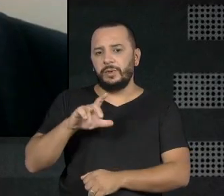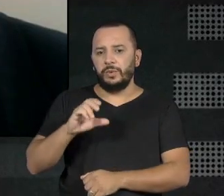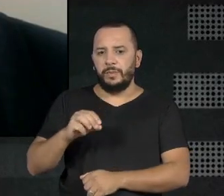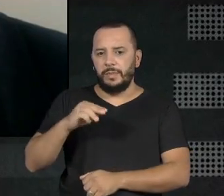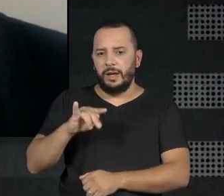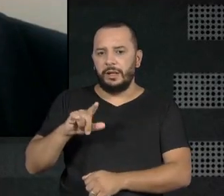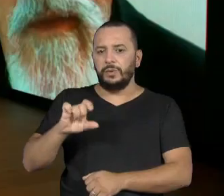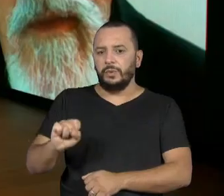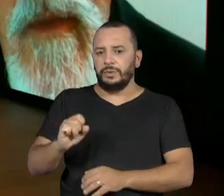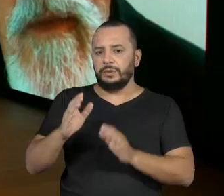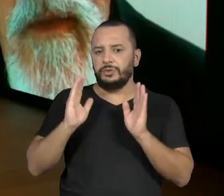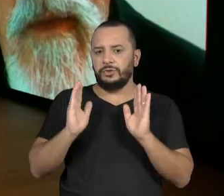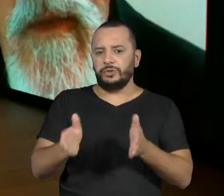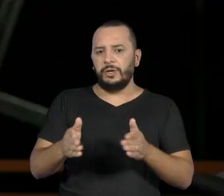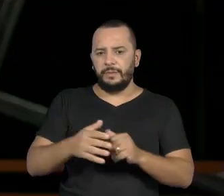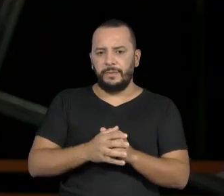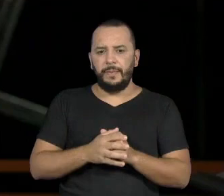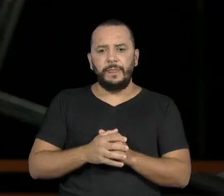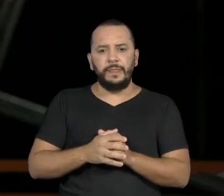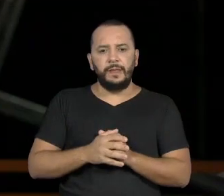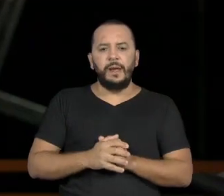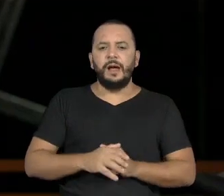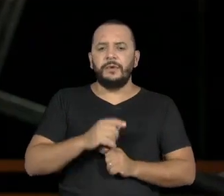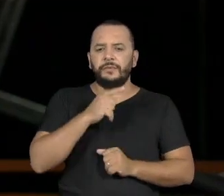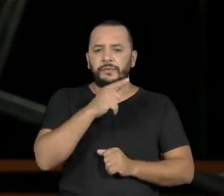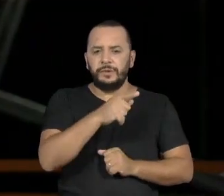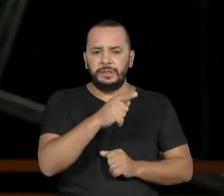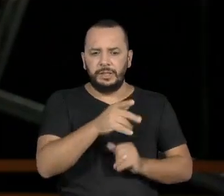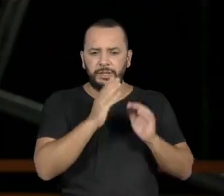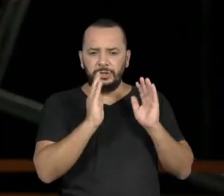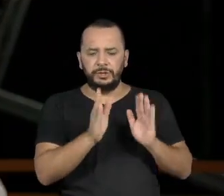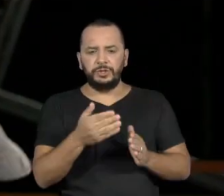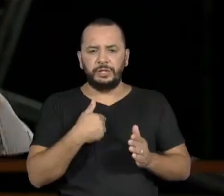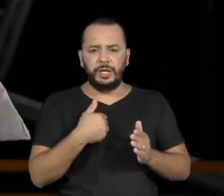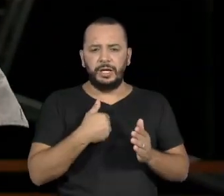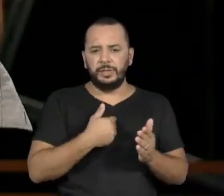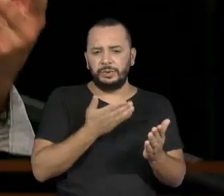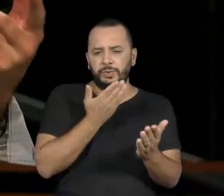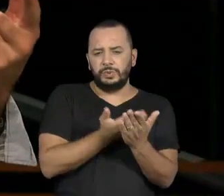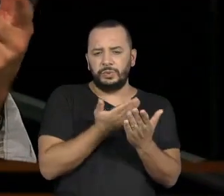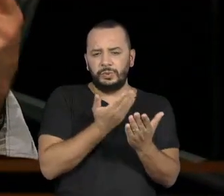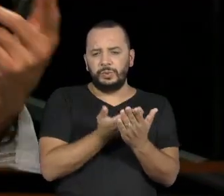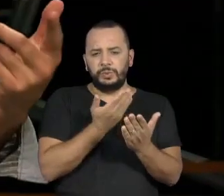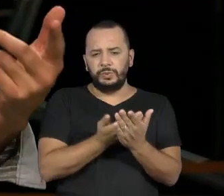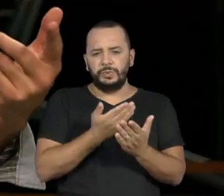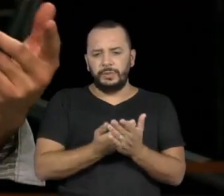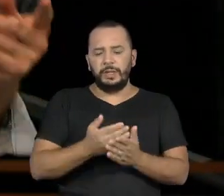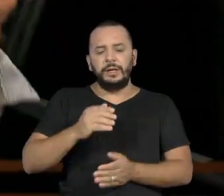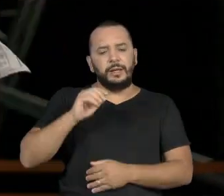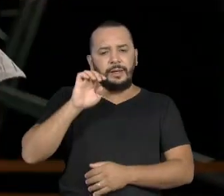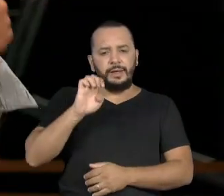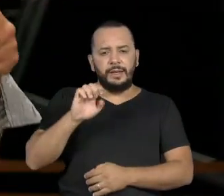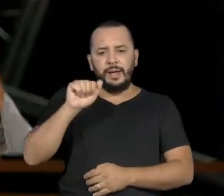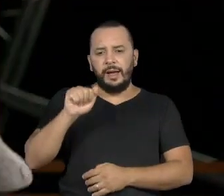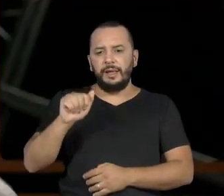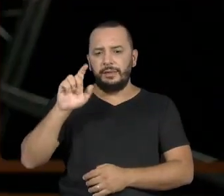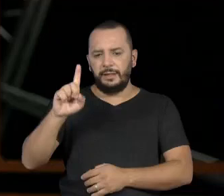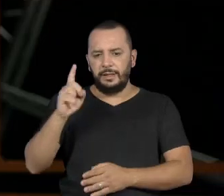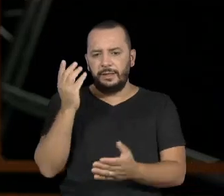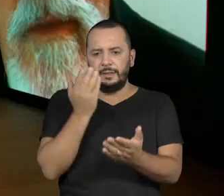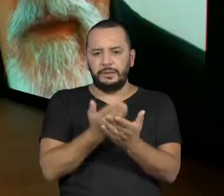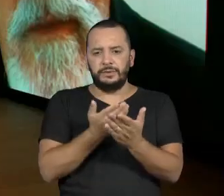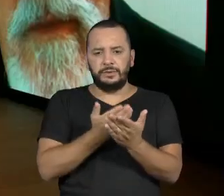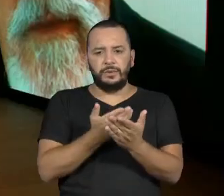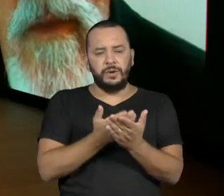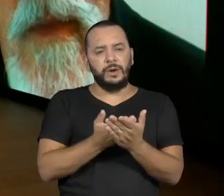Mas aí, você resolve entrar na EAD. E qual é a importância da Escola de Arte Dramática na sua vida?